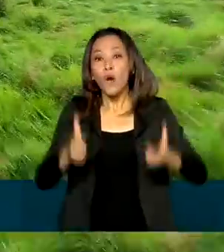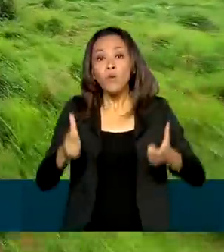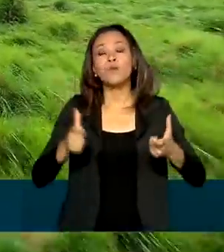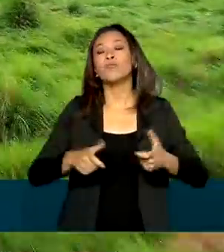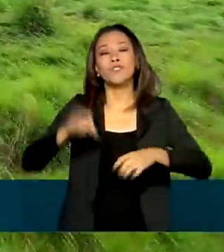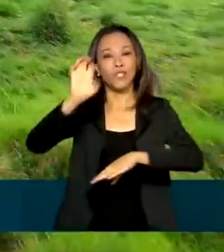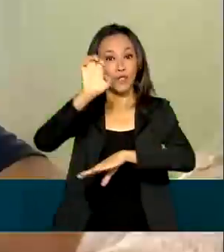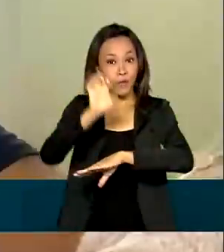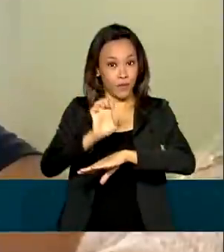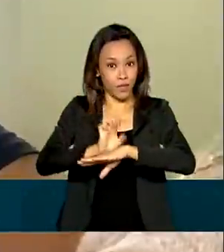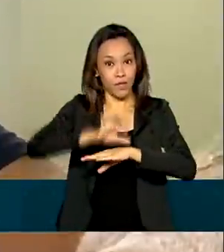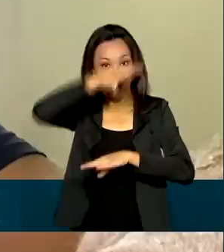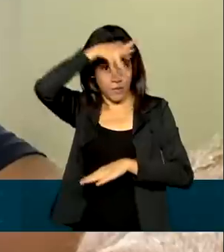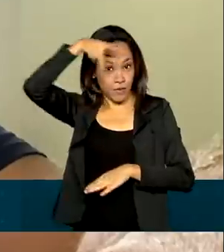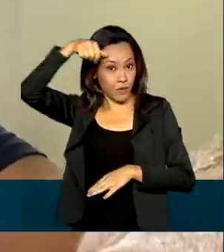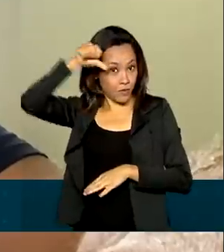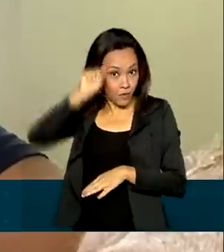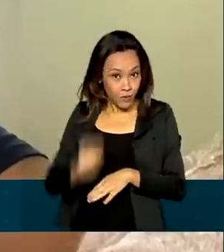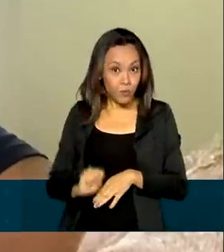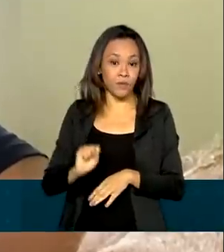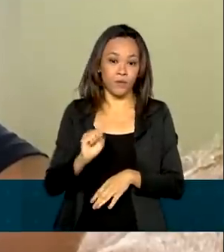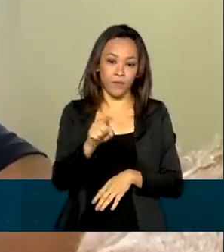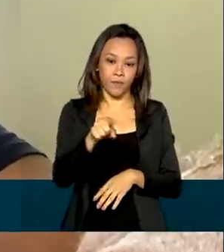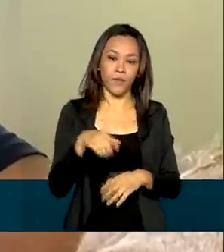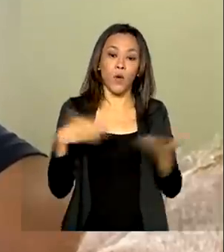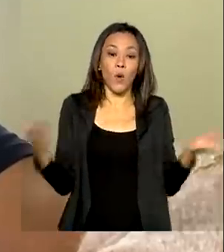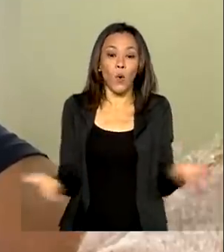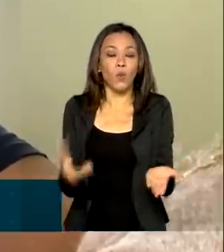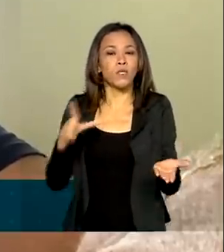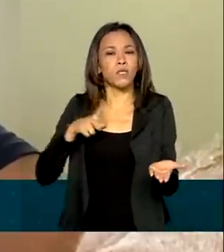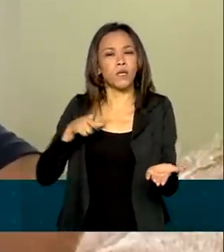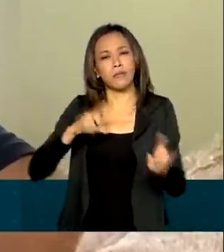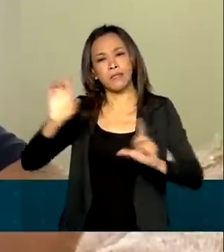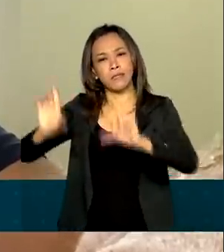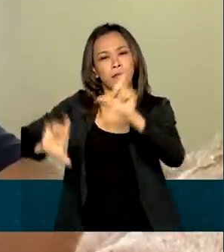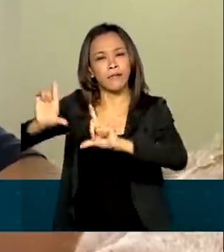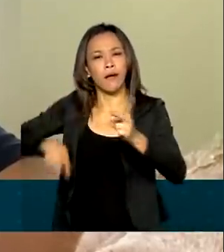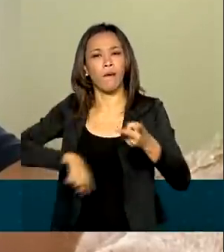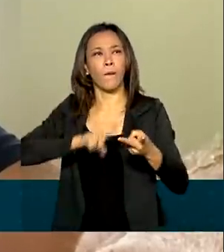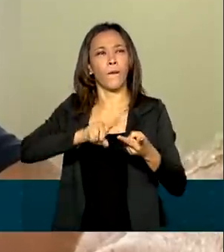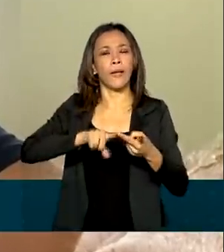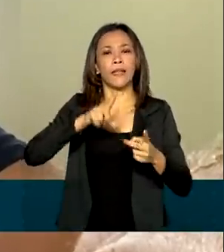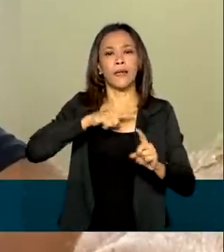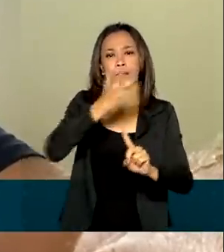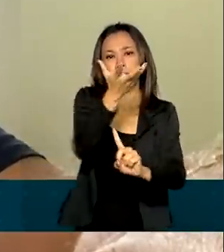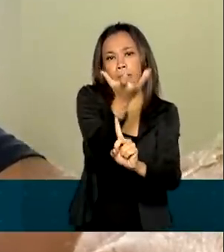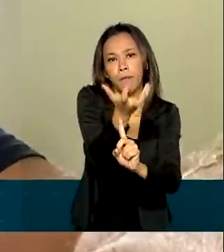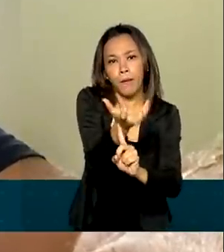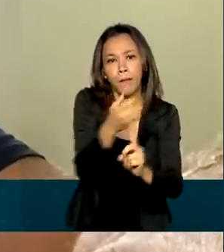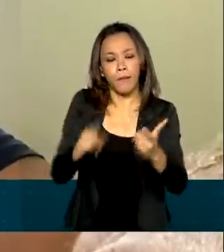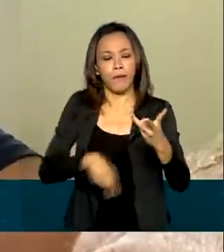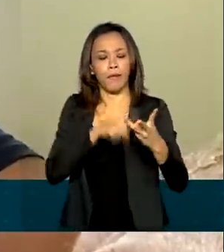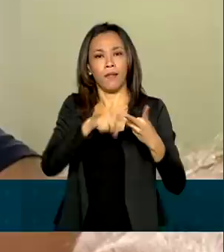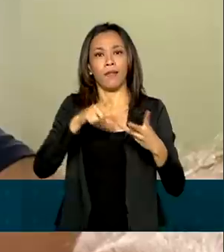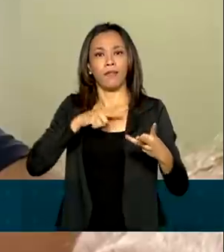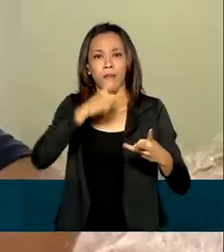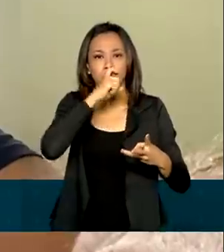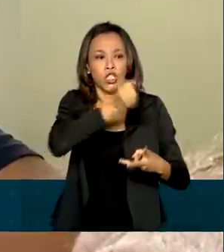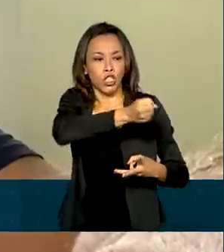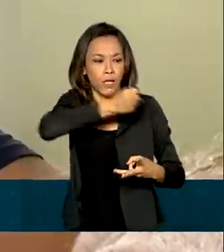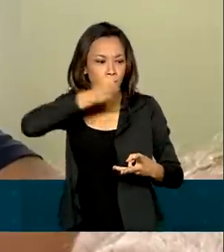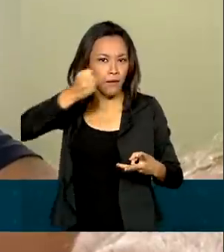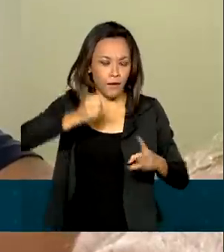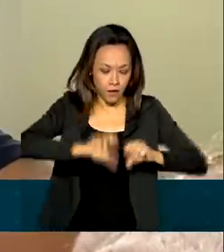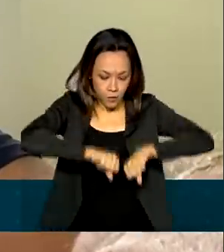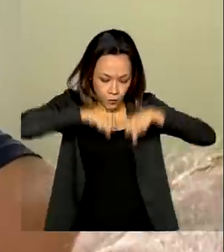Sul, em Corumbá. Nós temos hoje a televisão, a parabólica, temos a geladeira, temos o freezer, nos